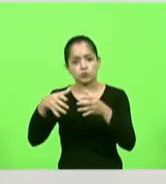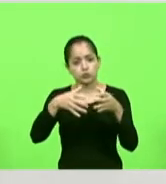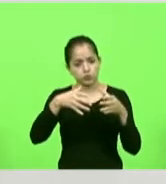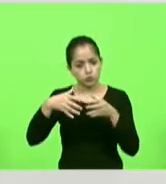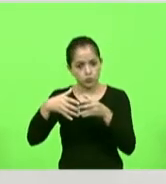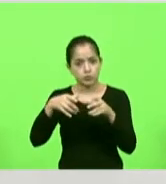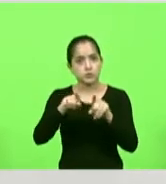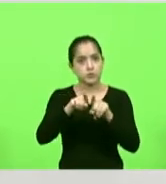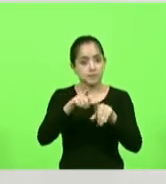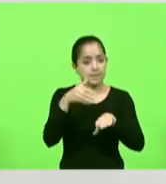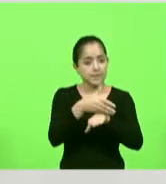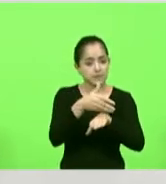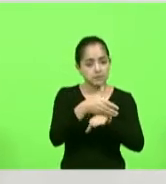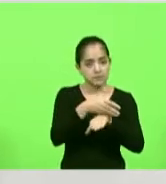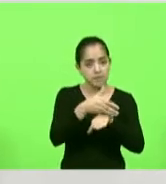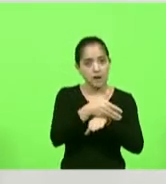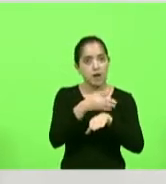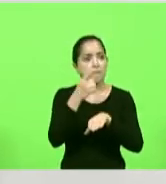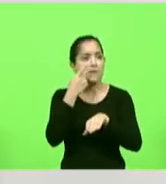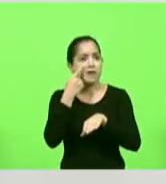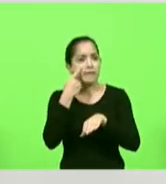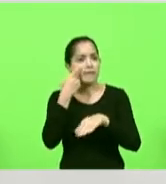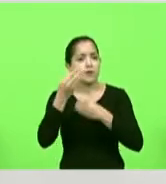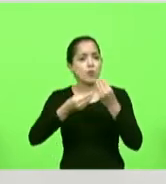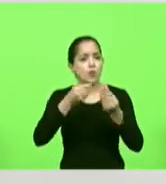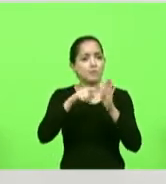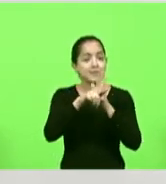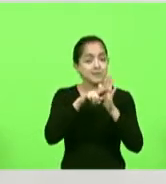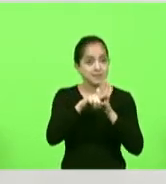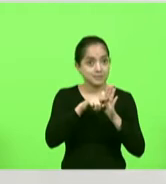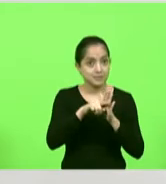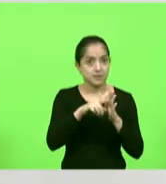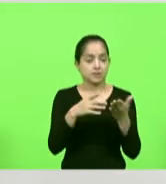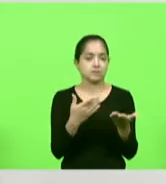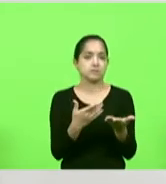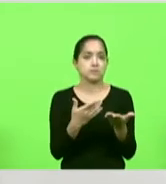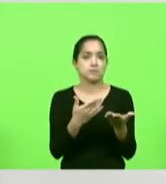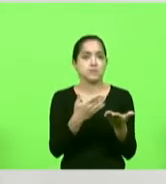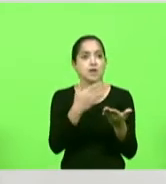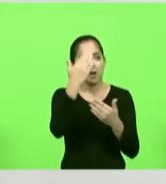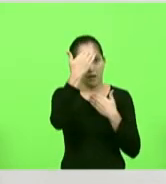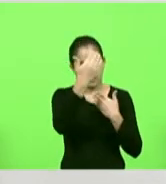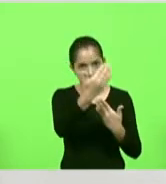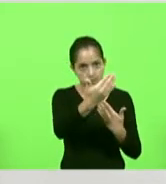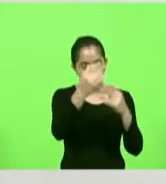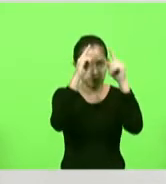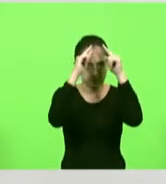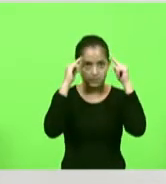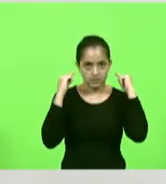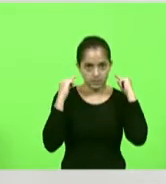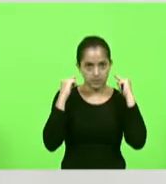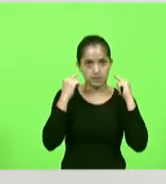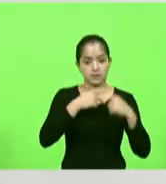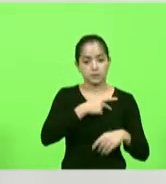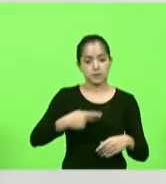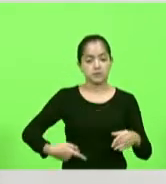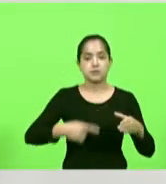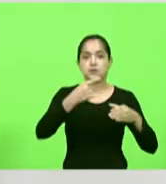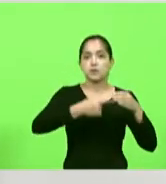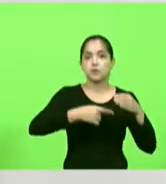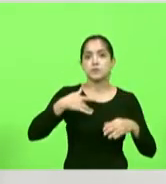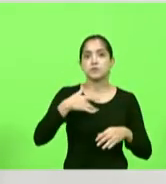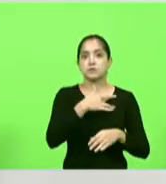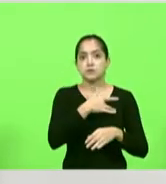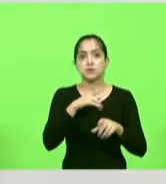nós possamos verificar essa questão. do Covid. Quero agradecer ao deputado Neudir Sareta, presidente da Comissão de Saúde e aos membros da Comissão de